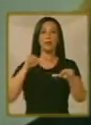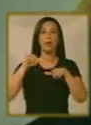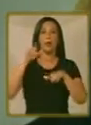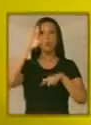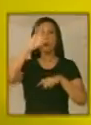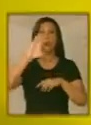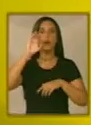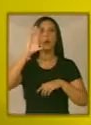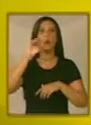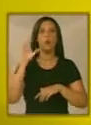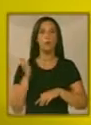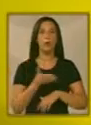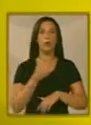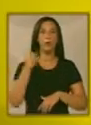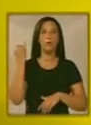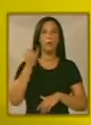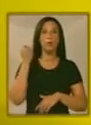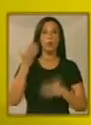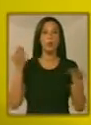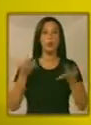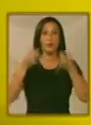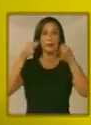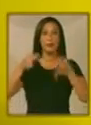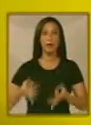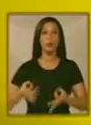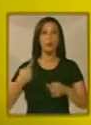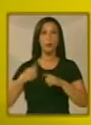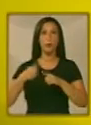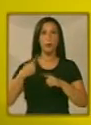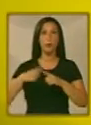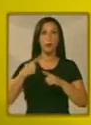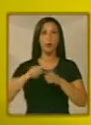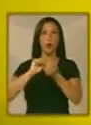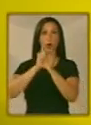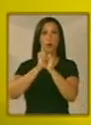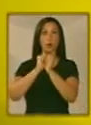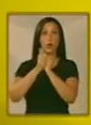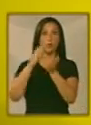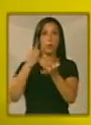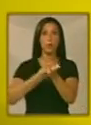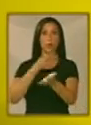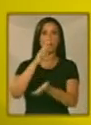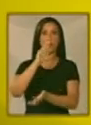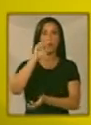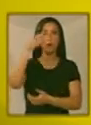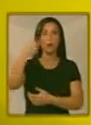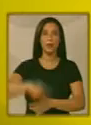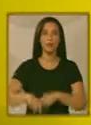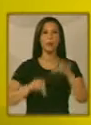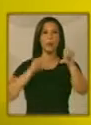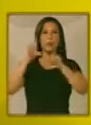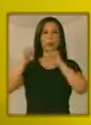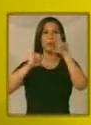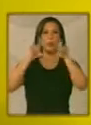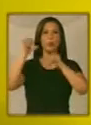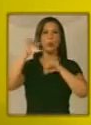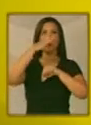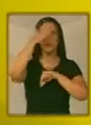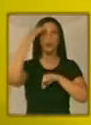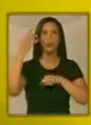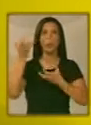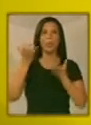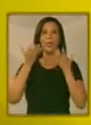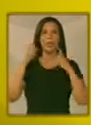fazer? Acho que esse é o momento certo. Nós estamos agora na fase do recrutamento desses voluntários. Nós começamos a selecionar esses